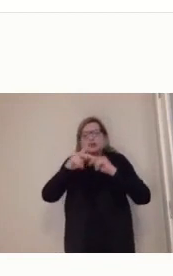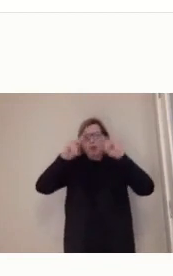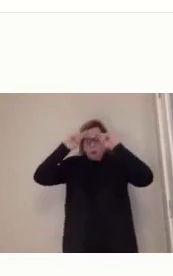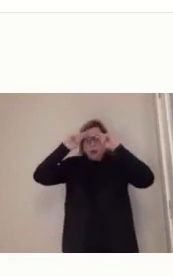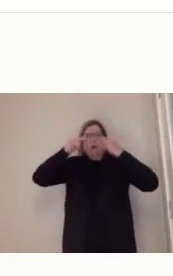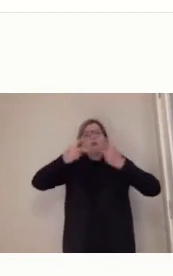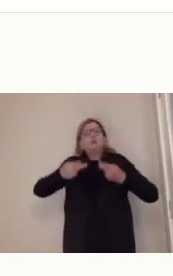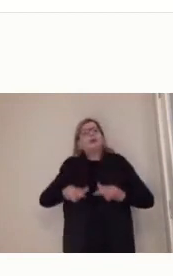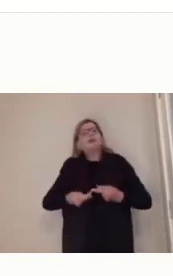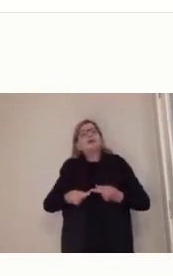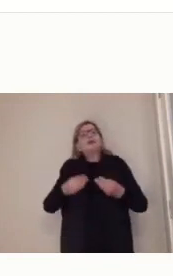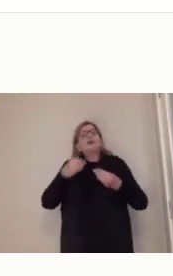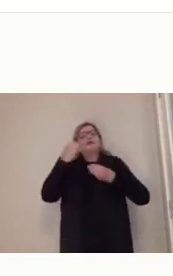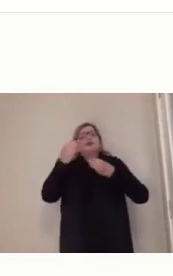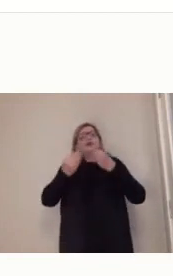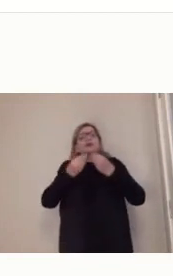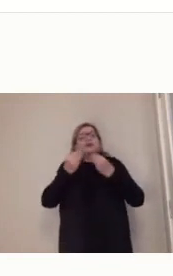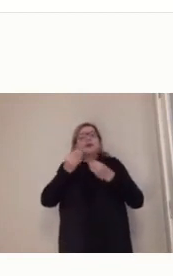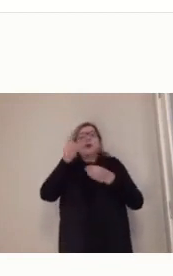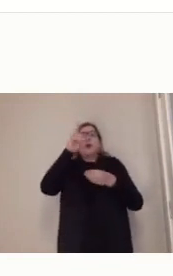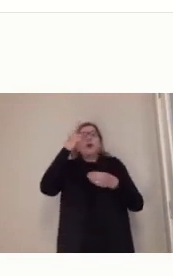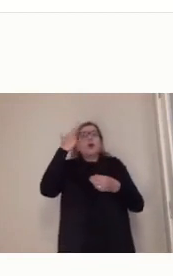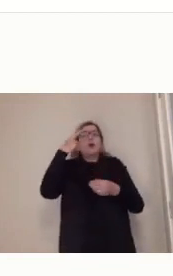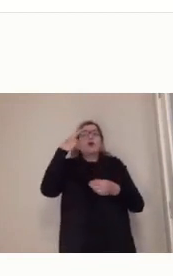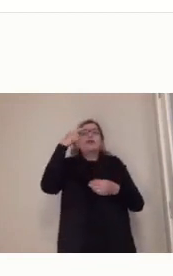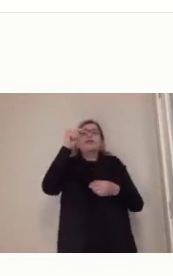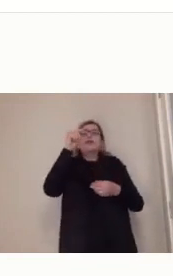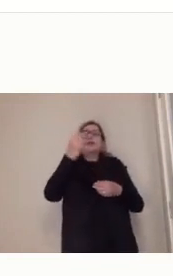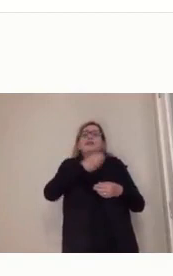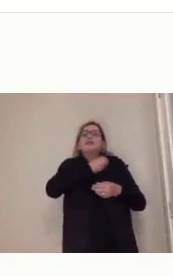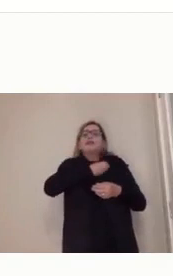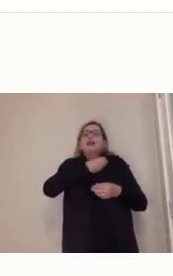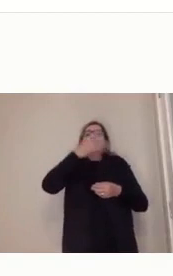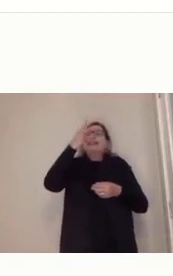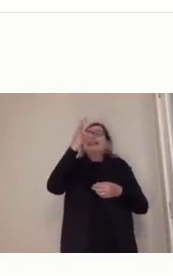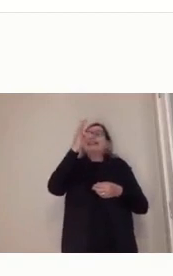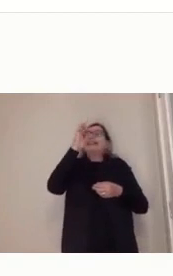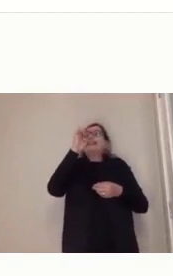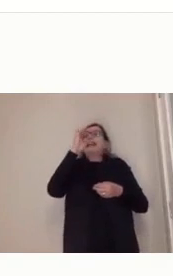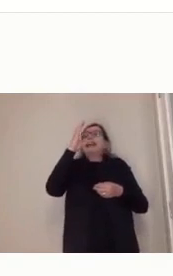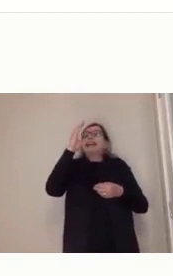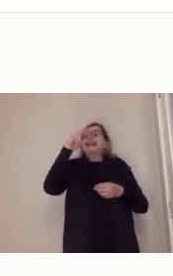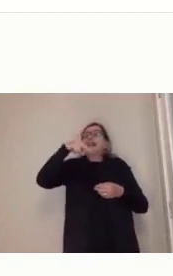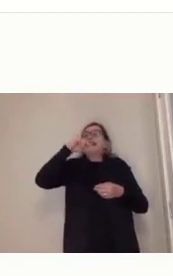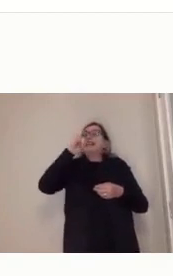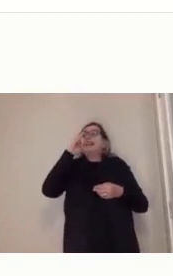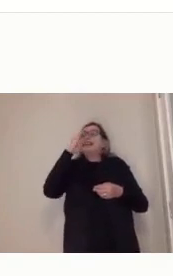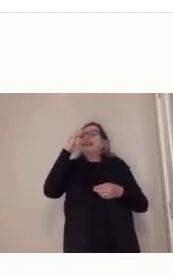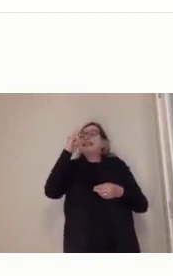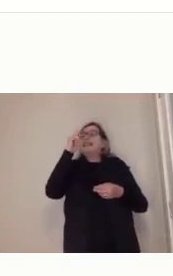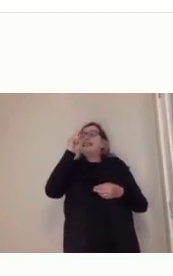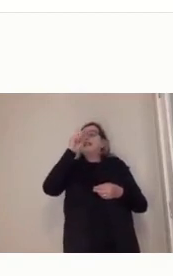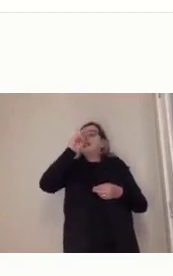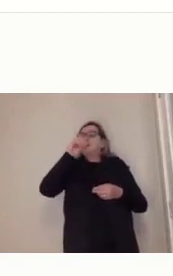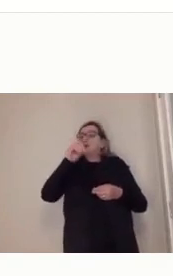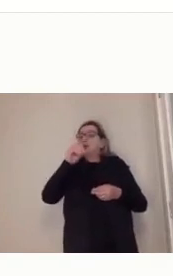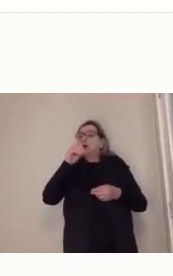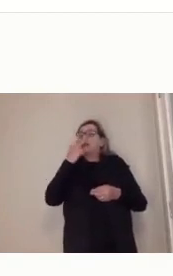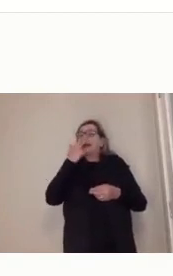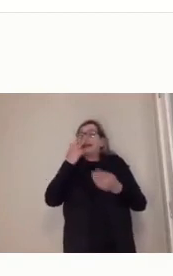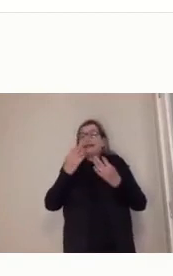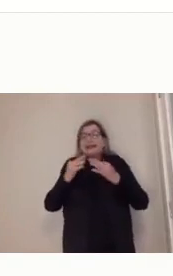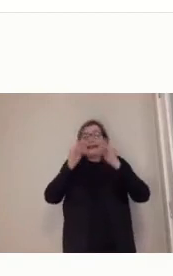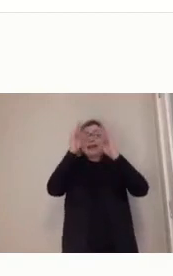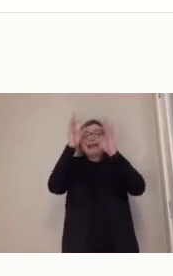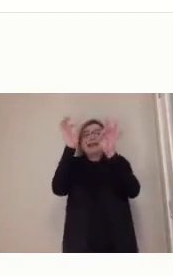si só resolveria todos os problemas do mundo. E a gente sabe que não foi assim. A gente viveu um tecnicismo muito violento no Brasil. Na